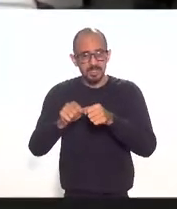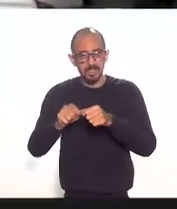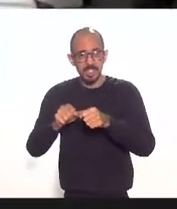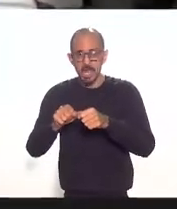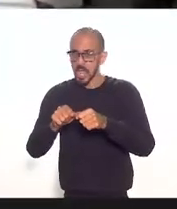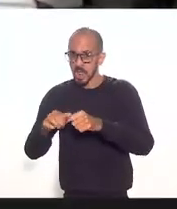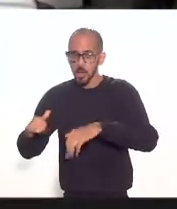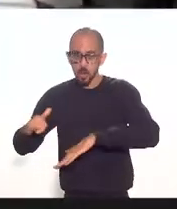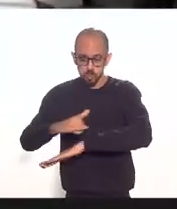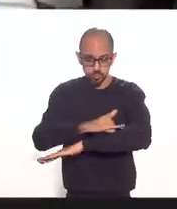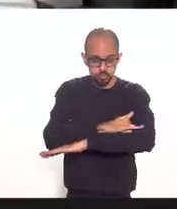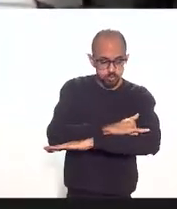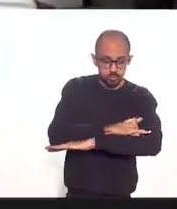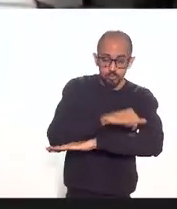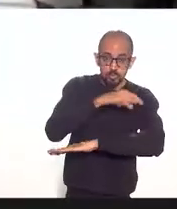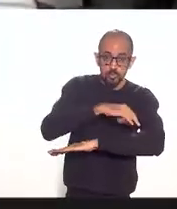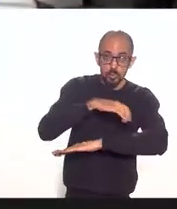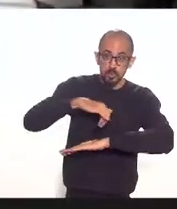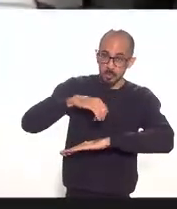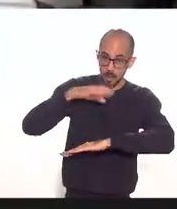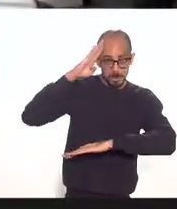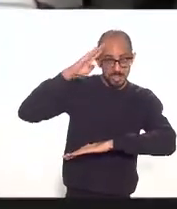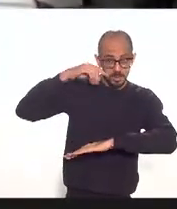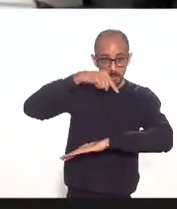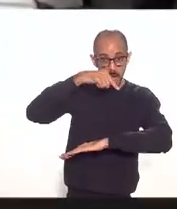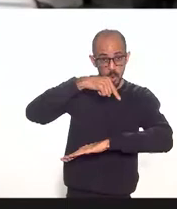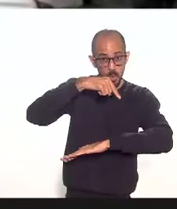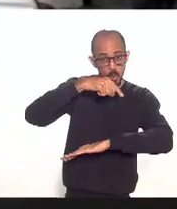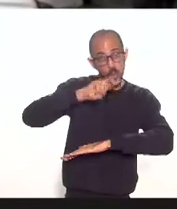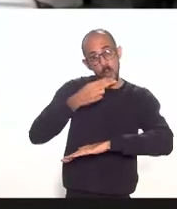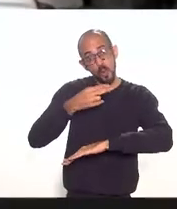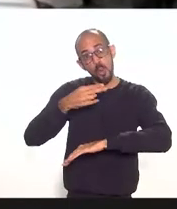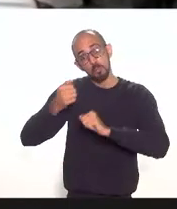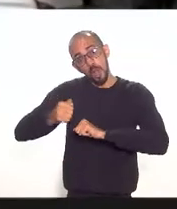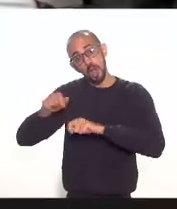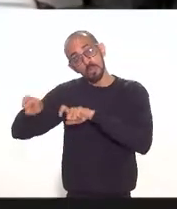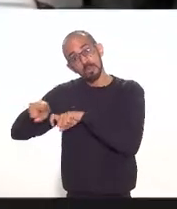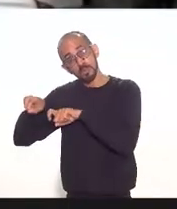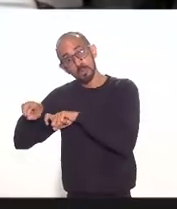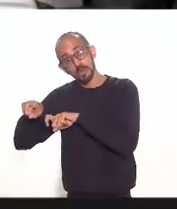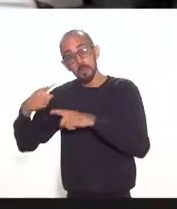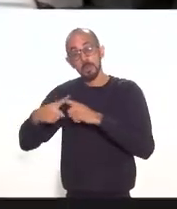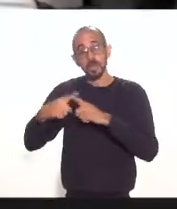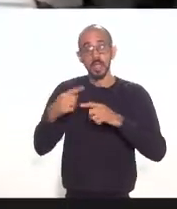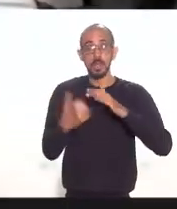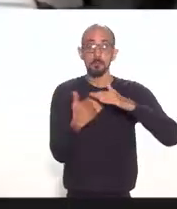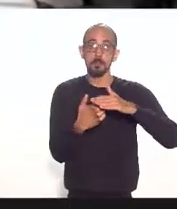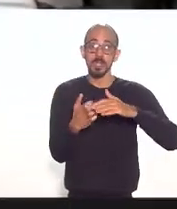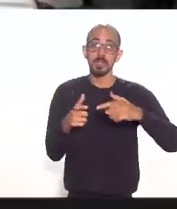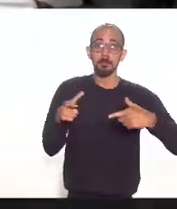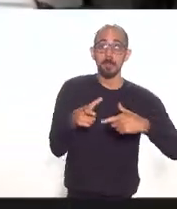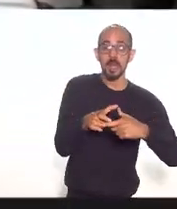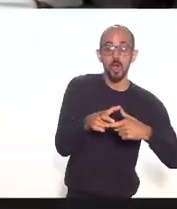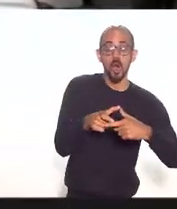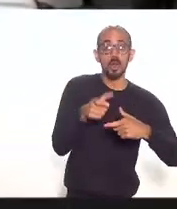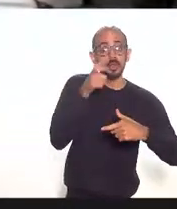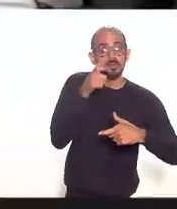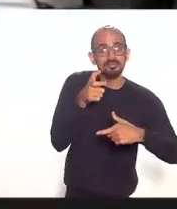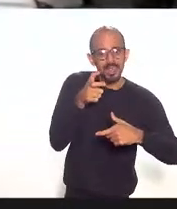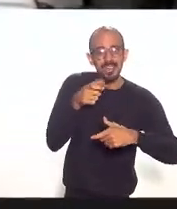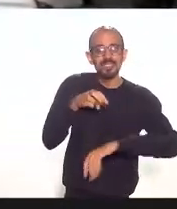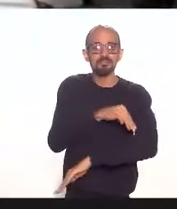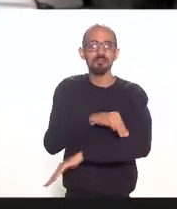para poder ter alíquota porque eu posso ter companhias aéreas pequenas que tenham interesse em operar em Macaé mas não